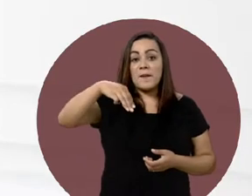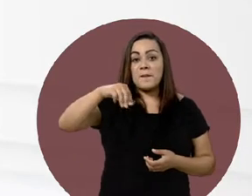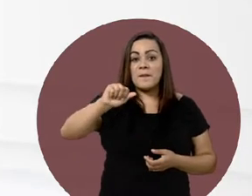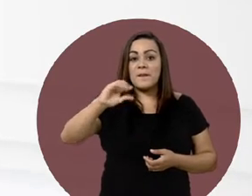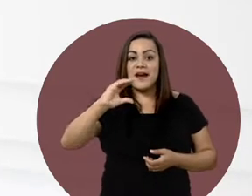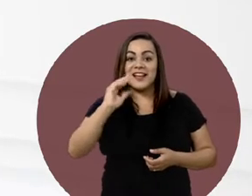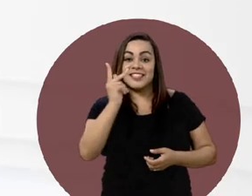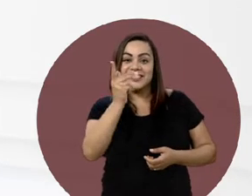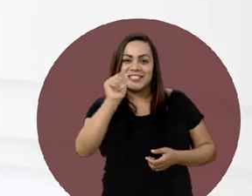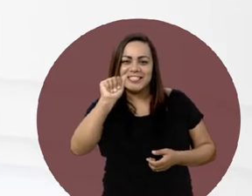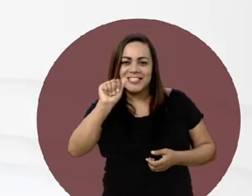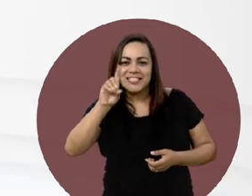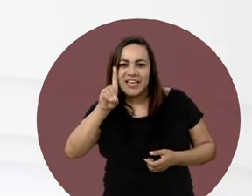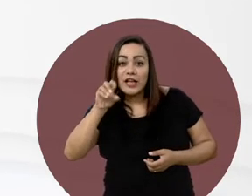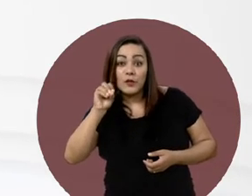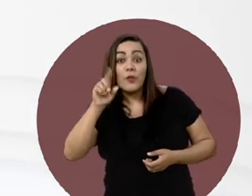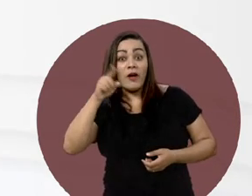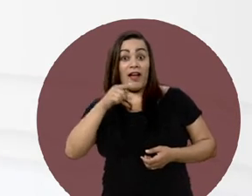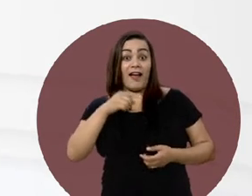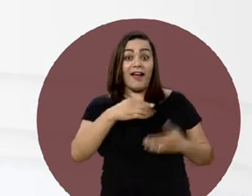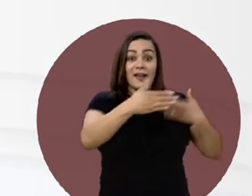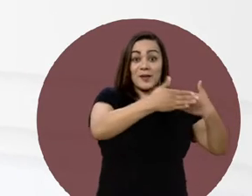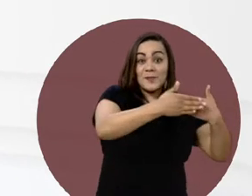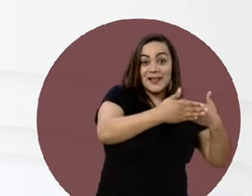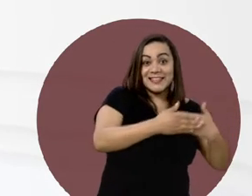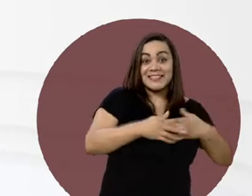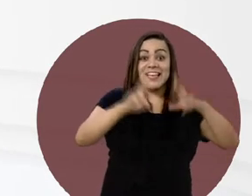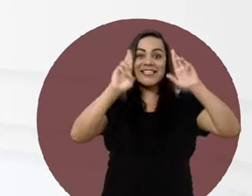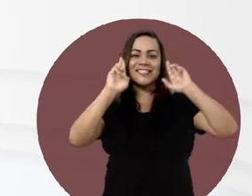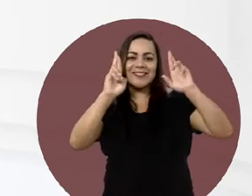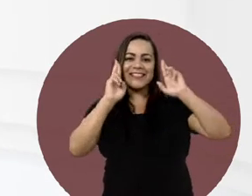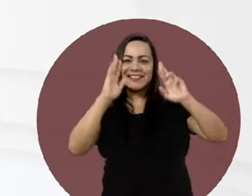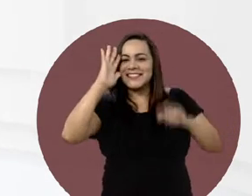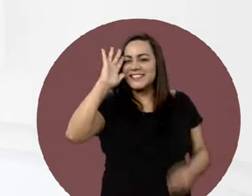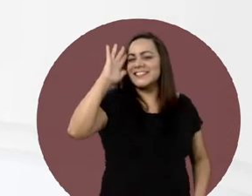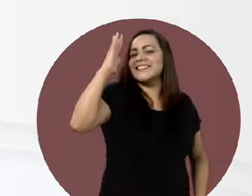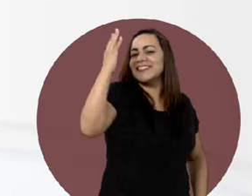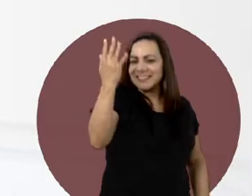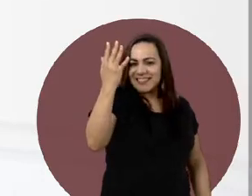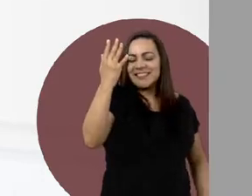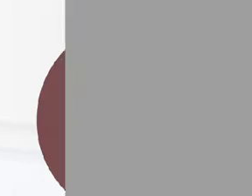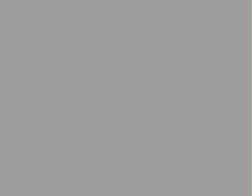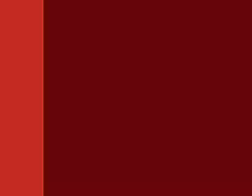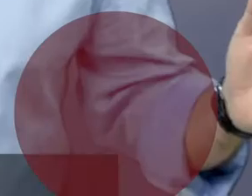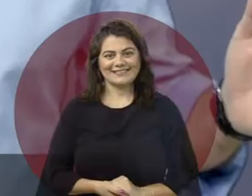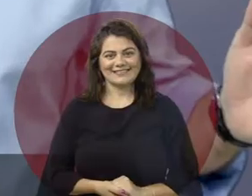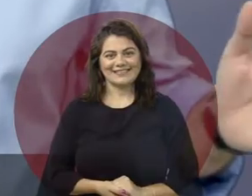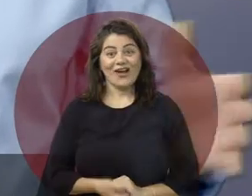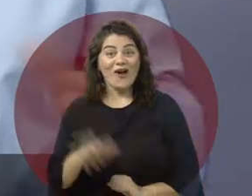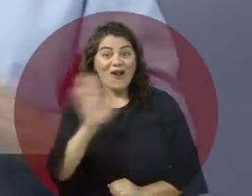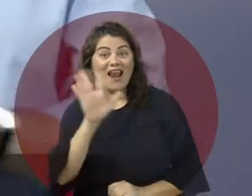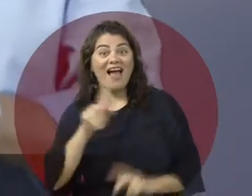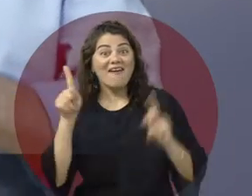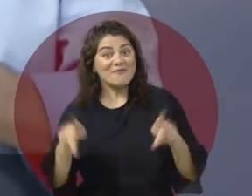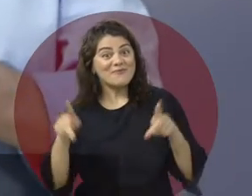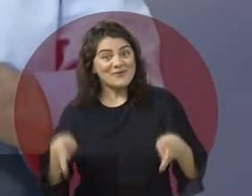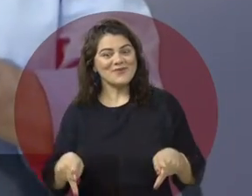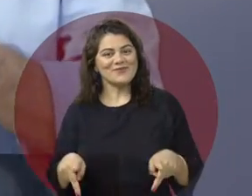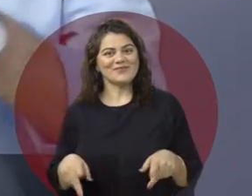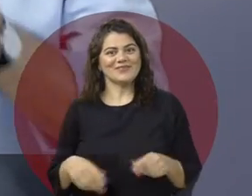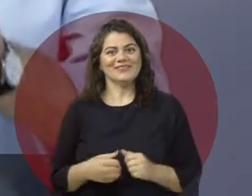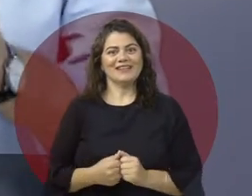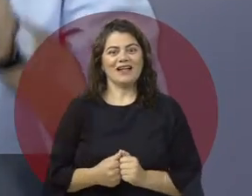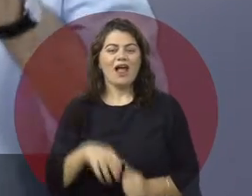Machado é pra Ribeirão, a esperança, a solução. Olá minha gente,